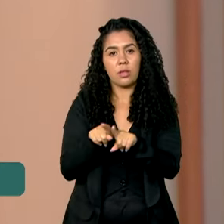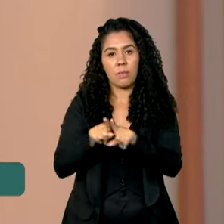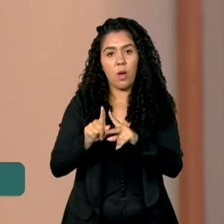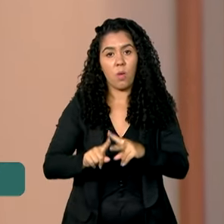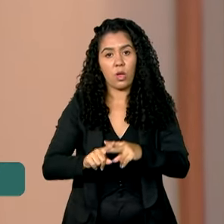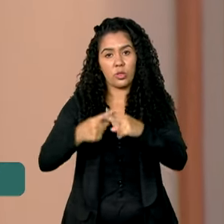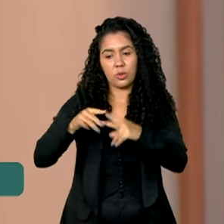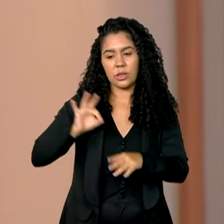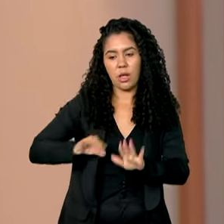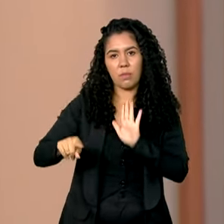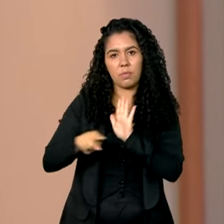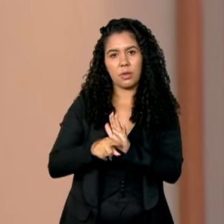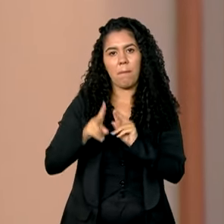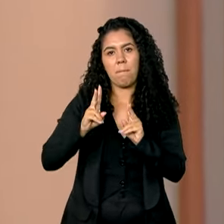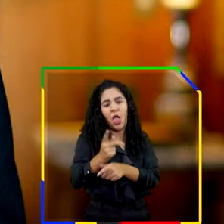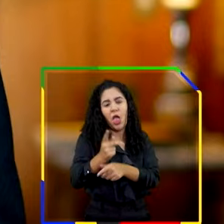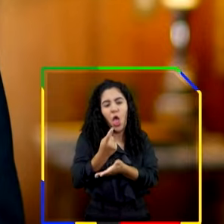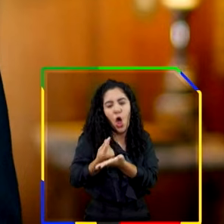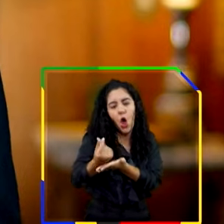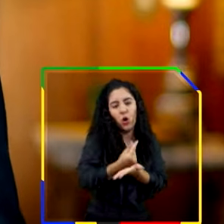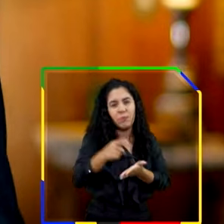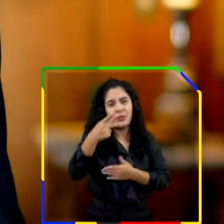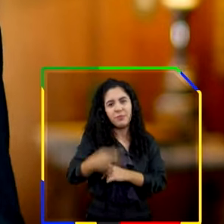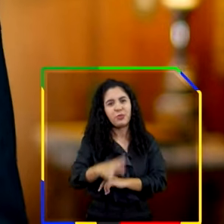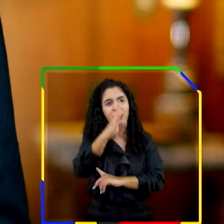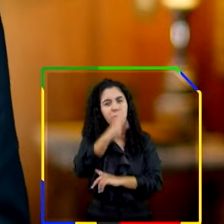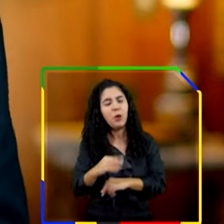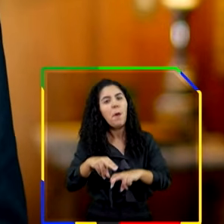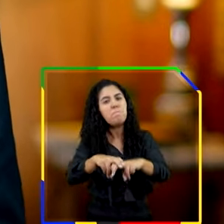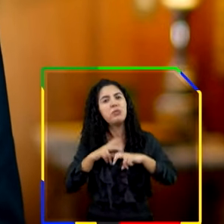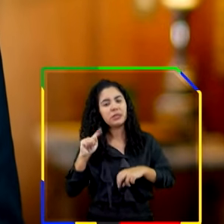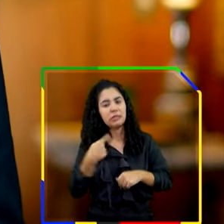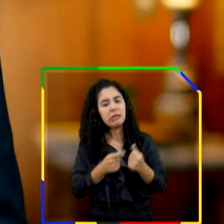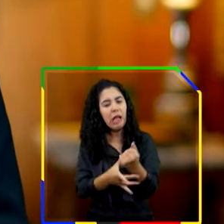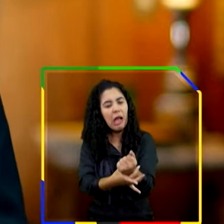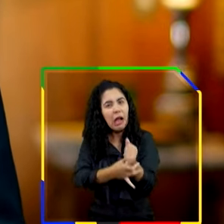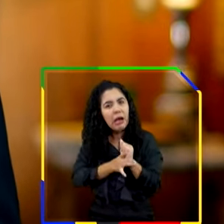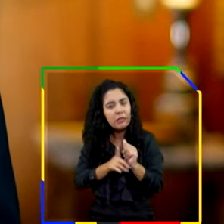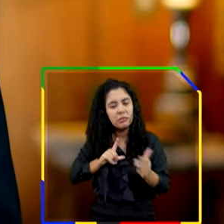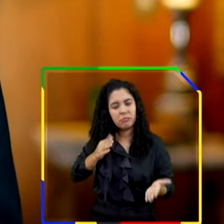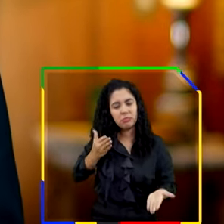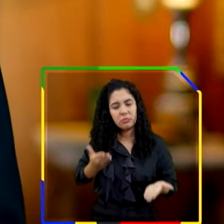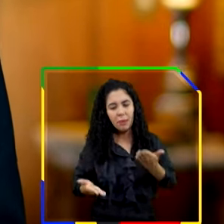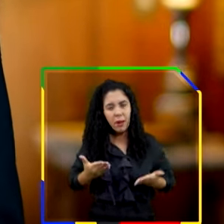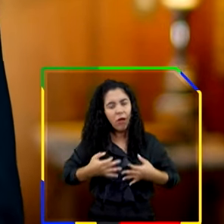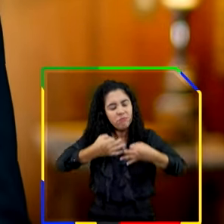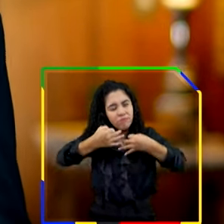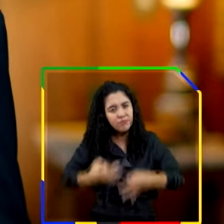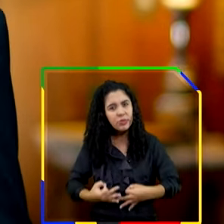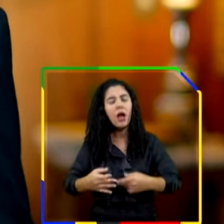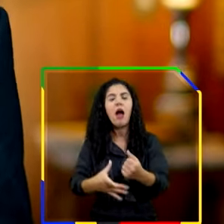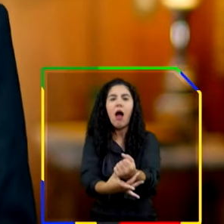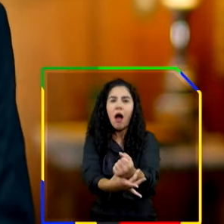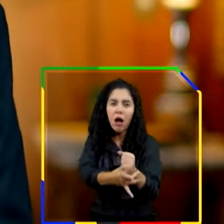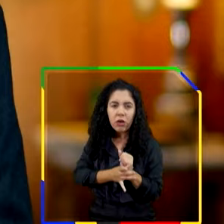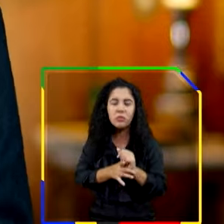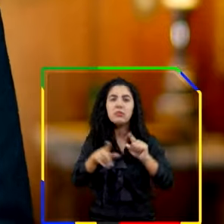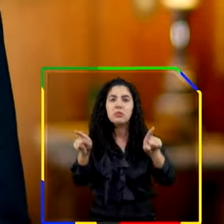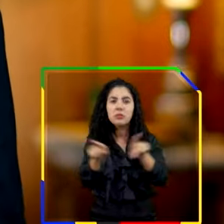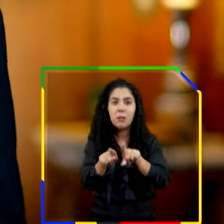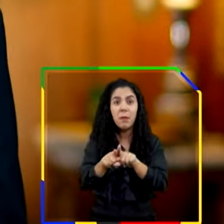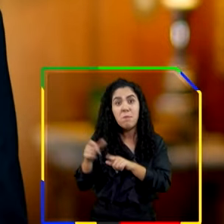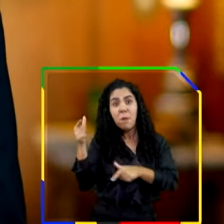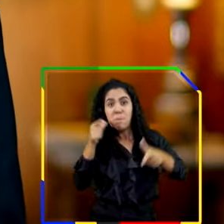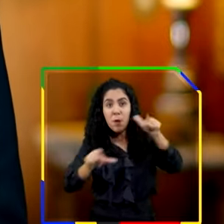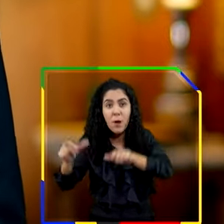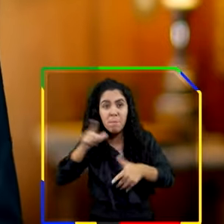da inflação vão permanecer. Garantiremos estabilidade e eficiência e asseguraremos que os avanços